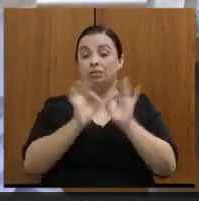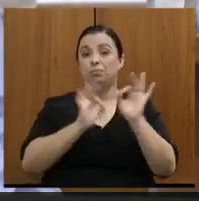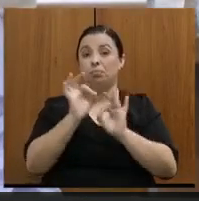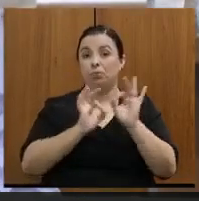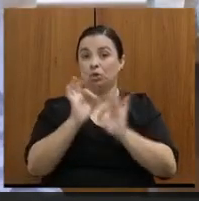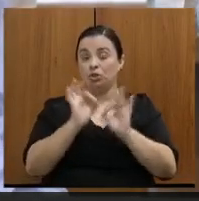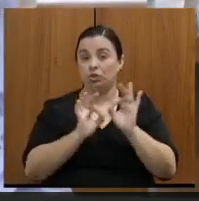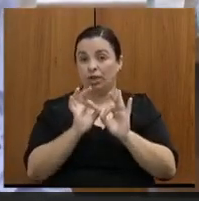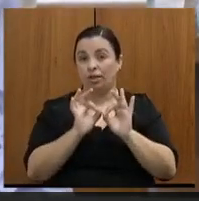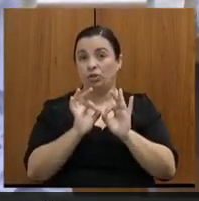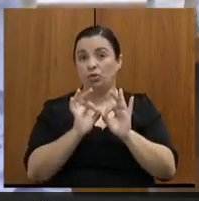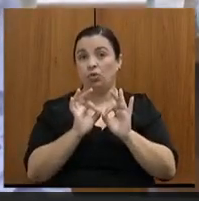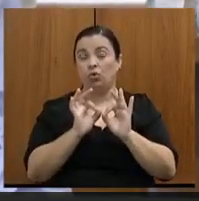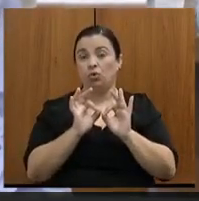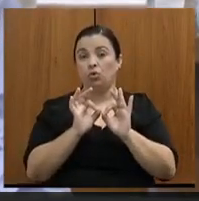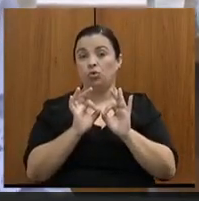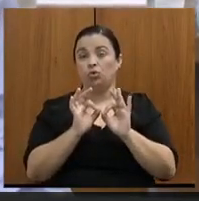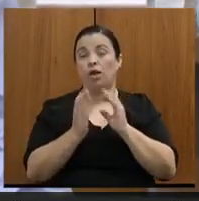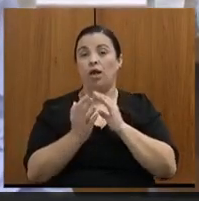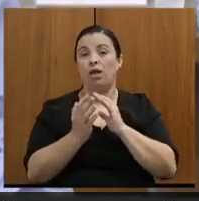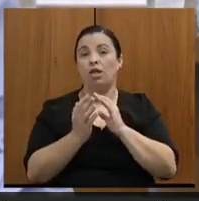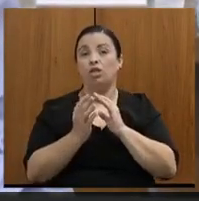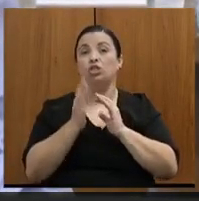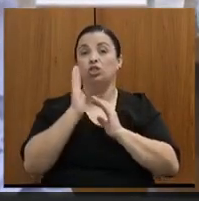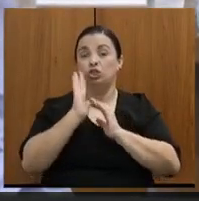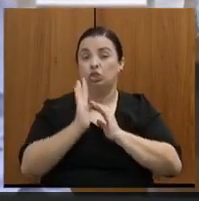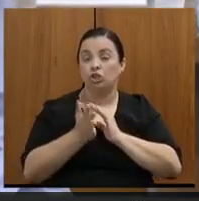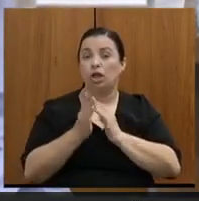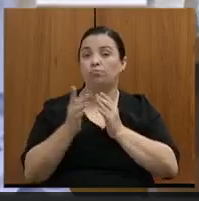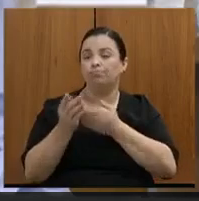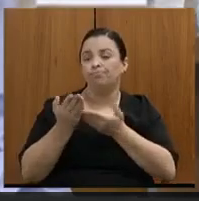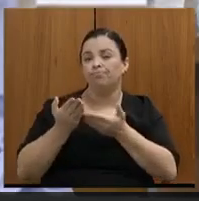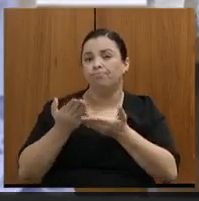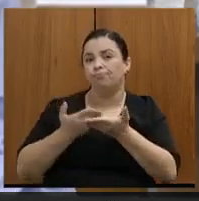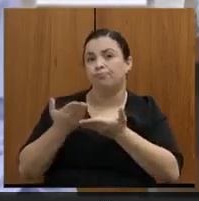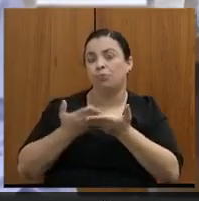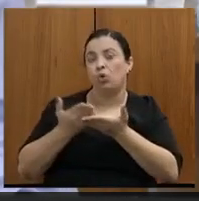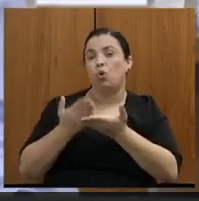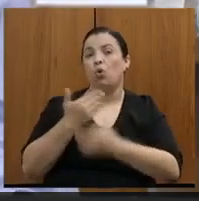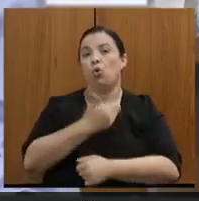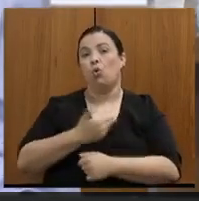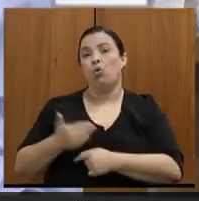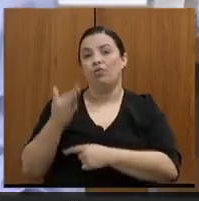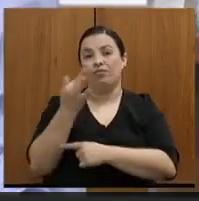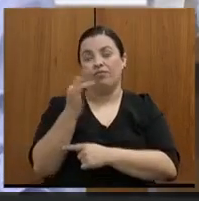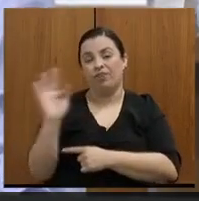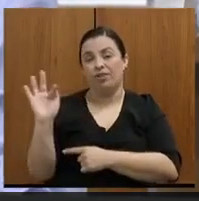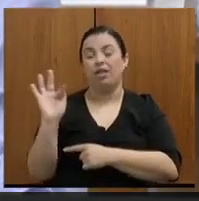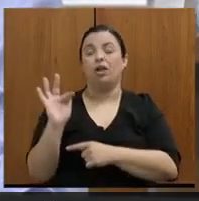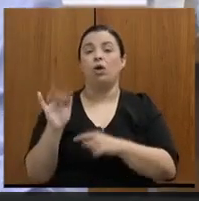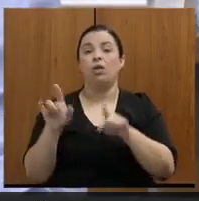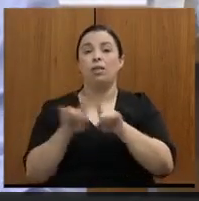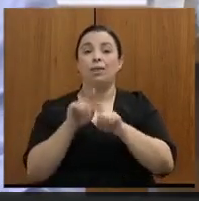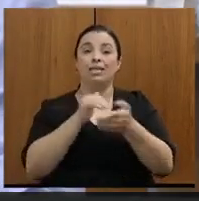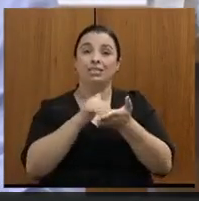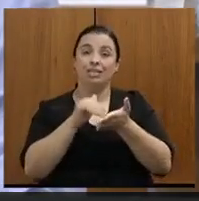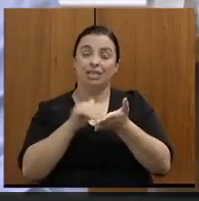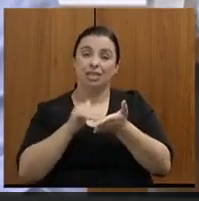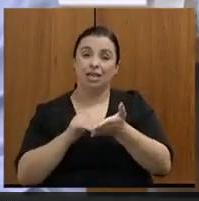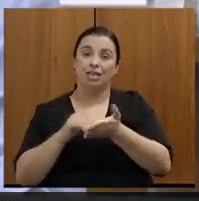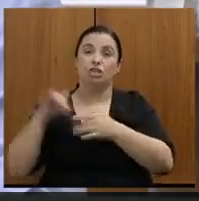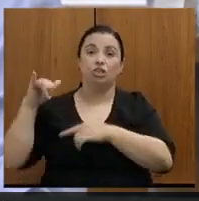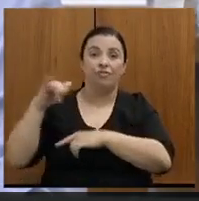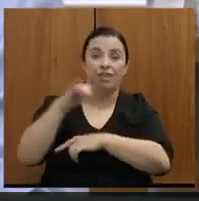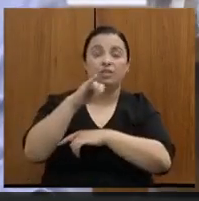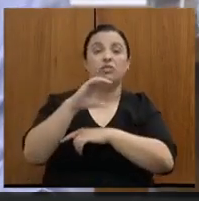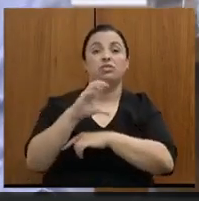a gente já está em consertação com o governo federal, com a Secretaria de Aviação Civil, para poder atrair mais